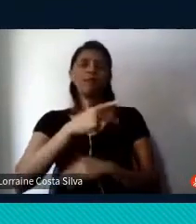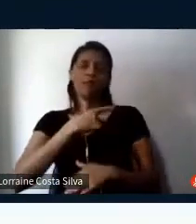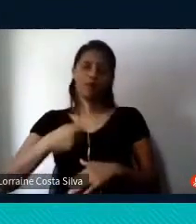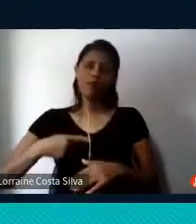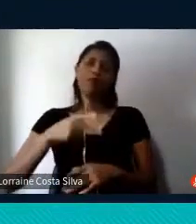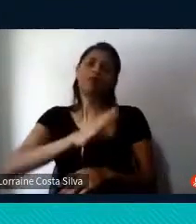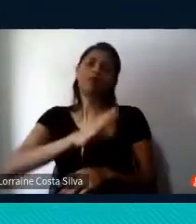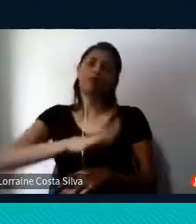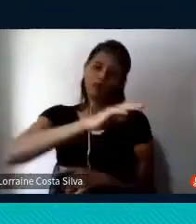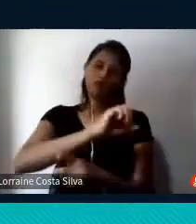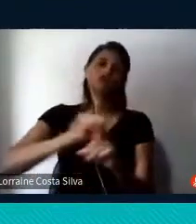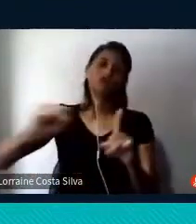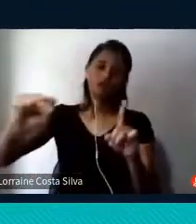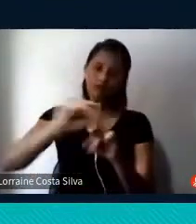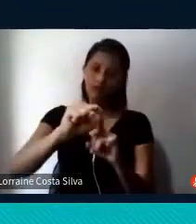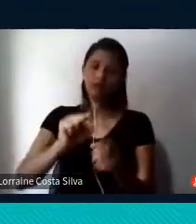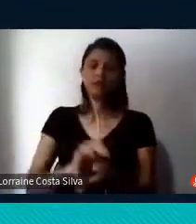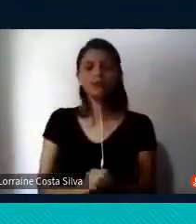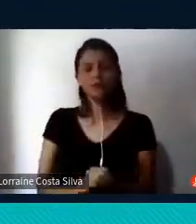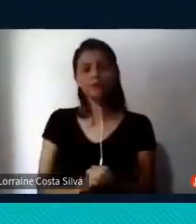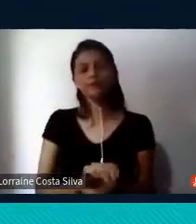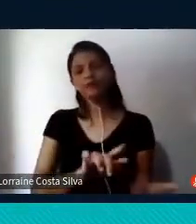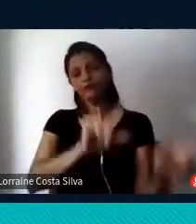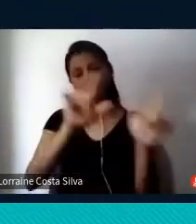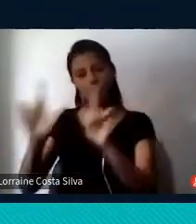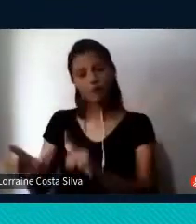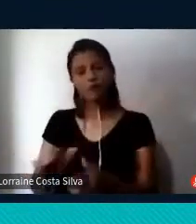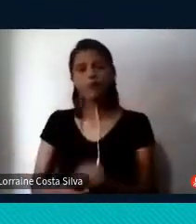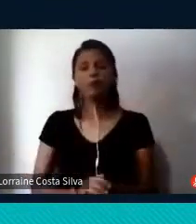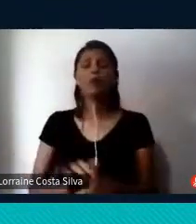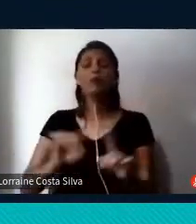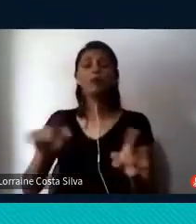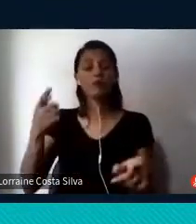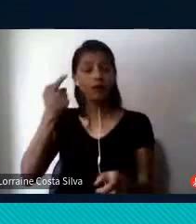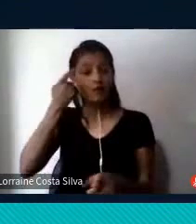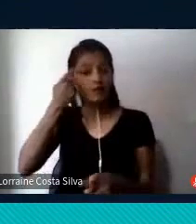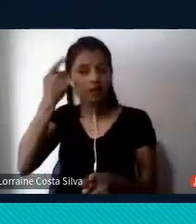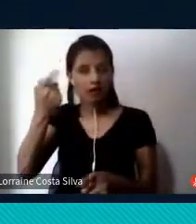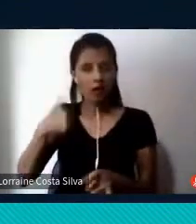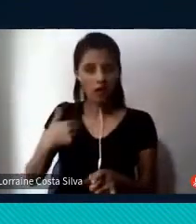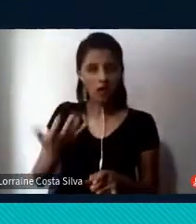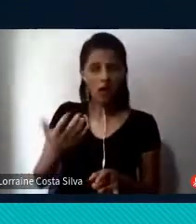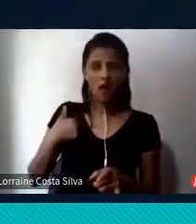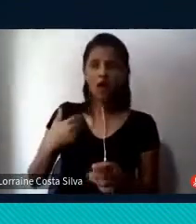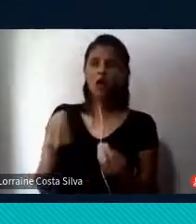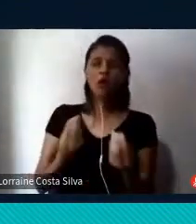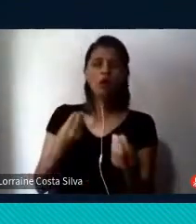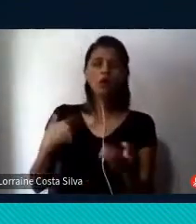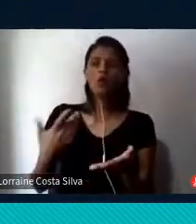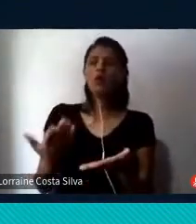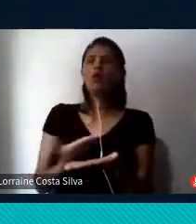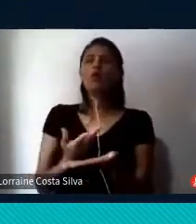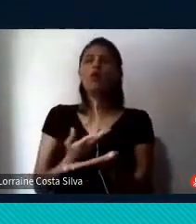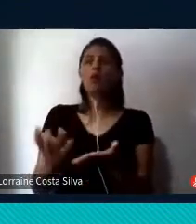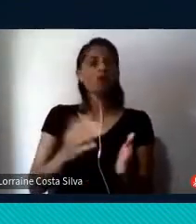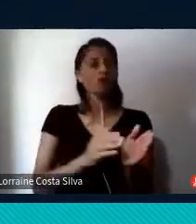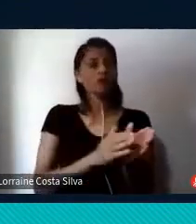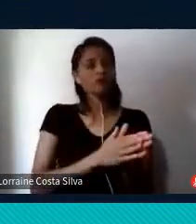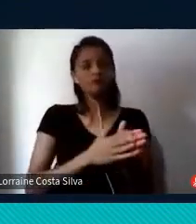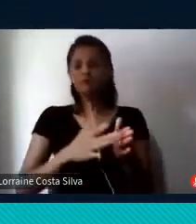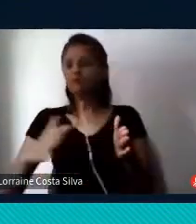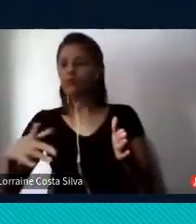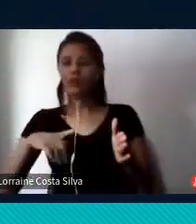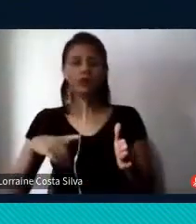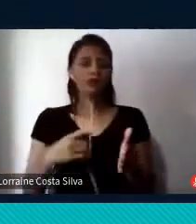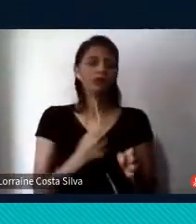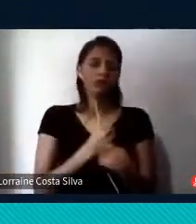passar. Ou seja, a ideia é entender a construção desse processo de informação científica como um problema